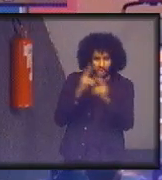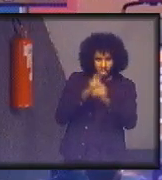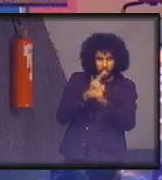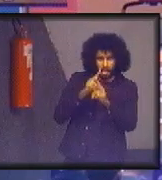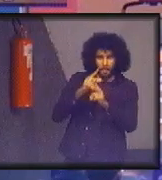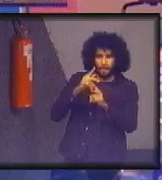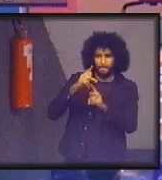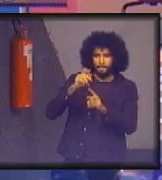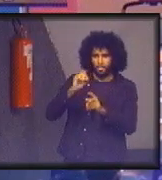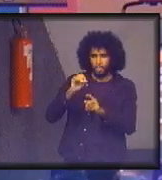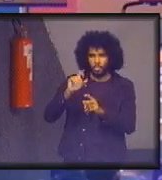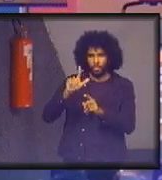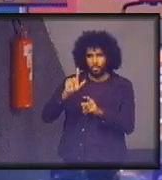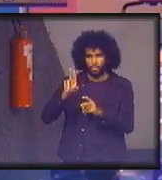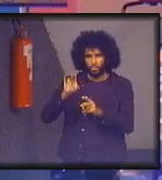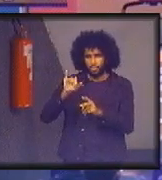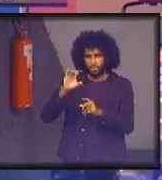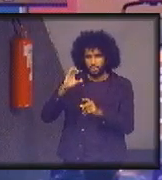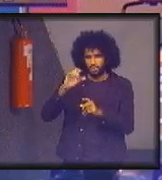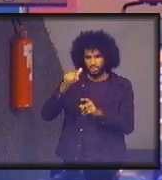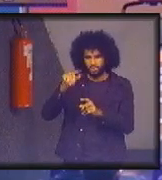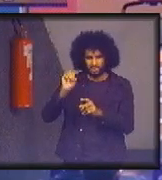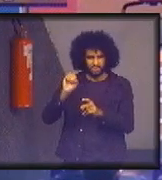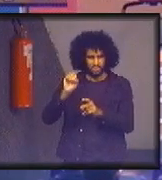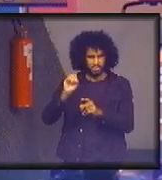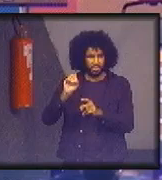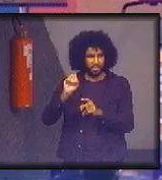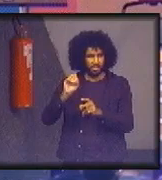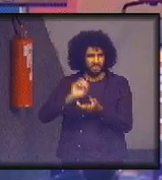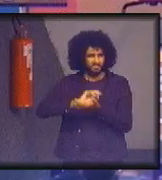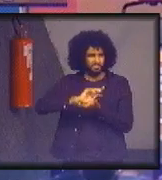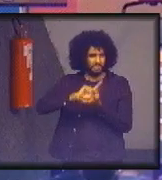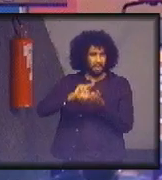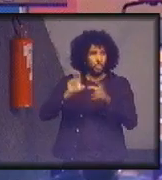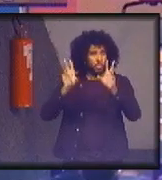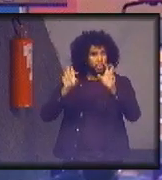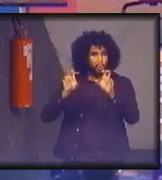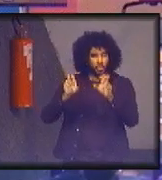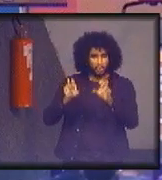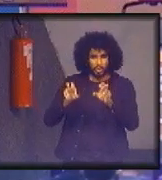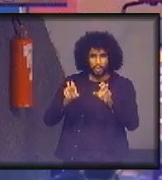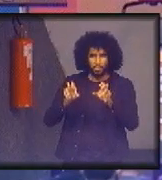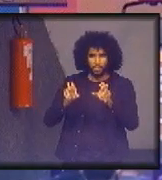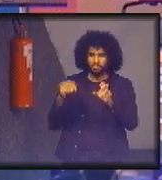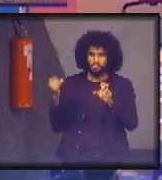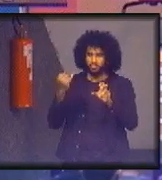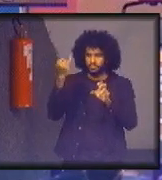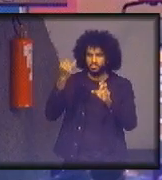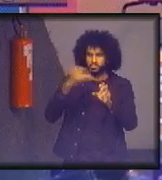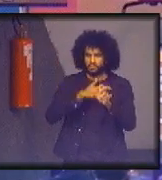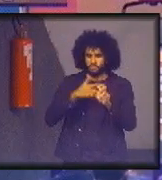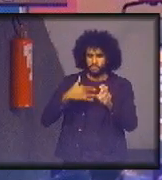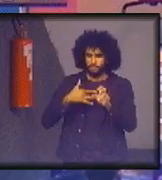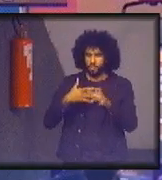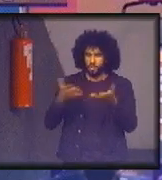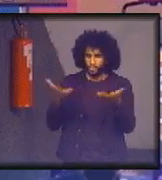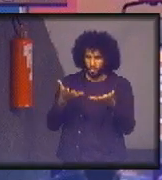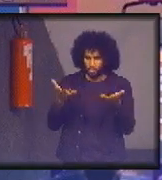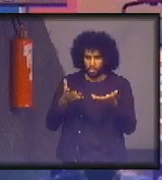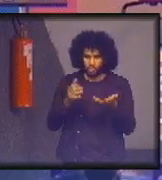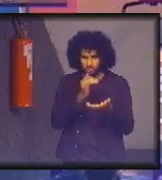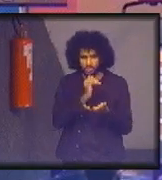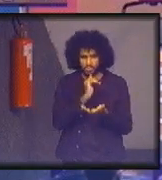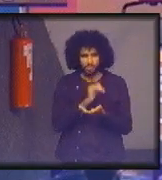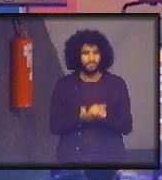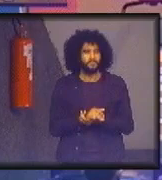pela Organização Mundial de Saúde, o tema mais importante do impacto na saúde. Quer dizer, hoje se atribui a poluição do ar